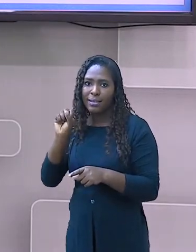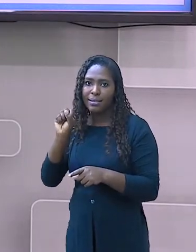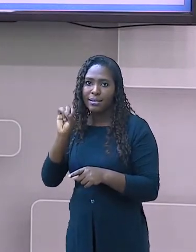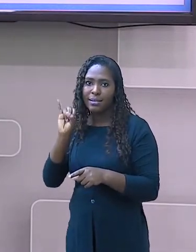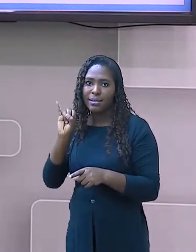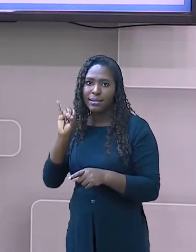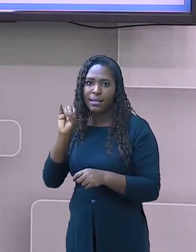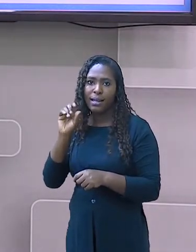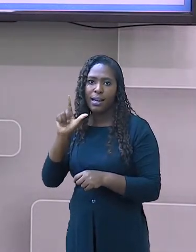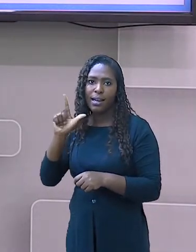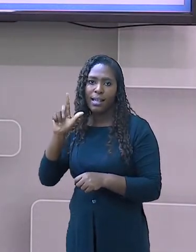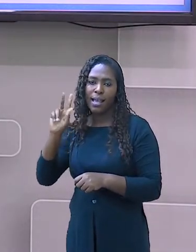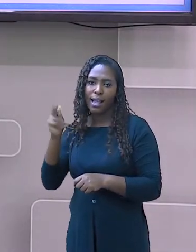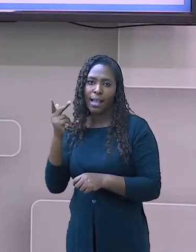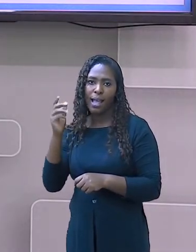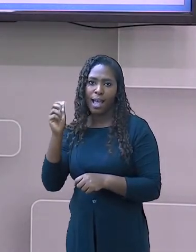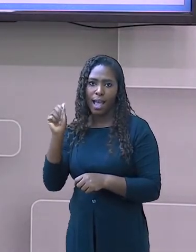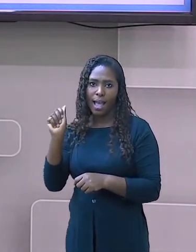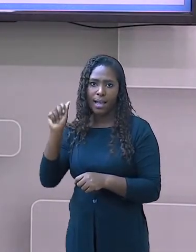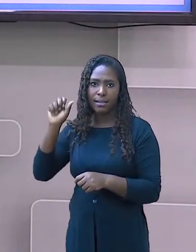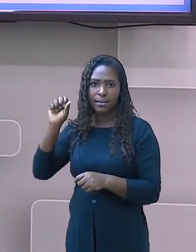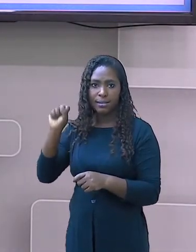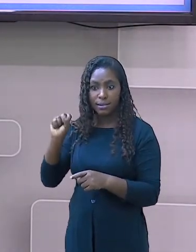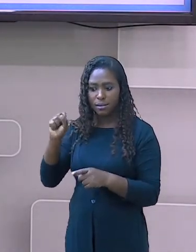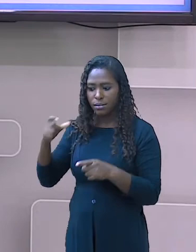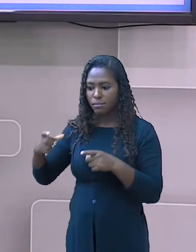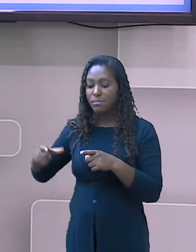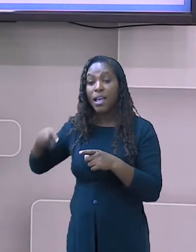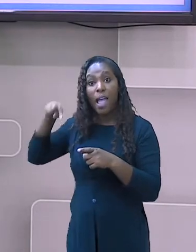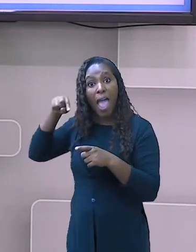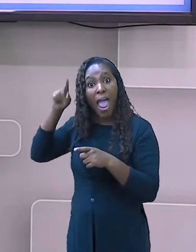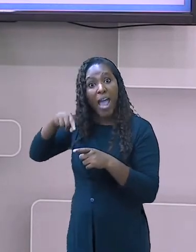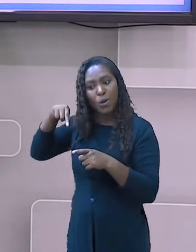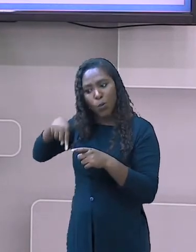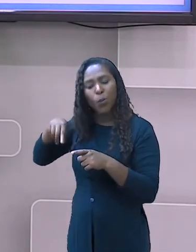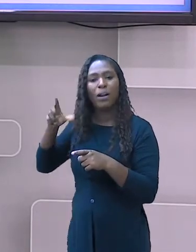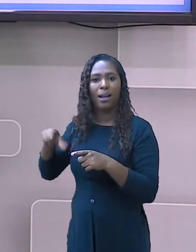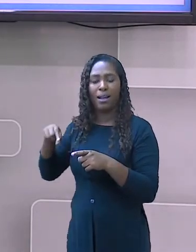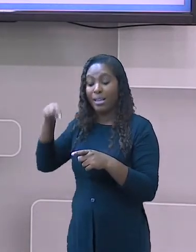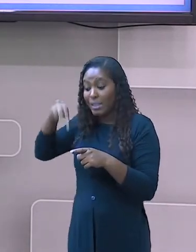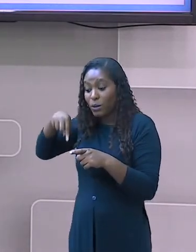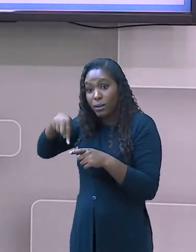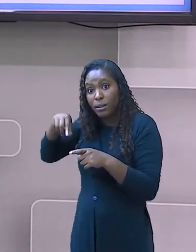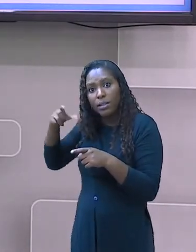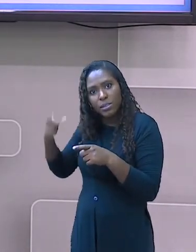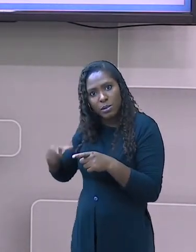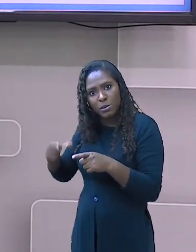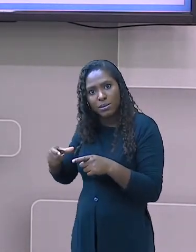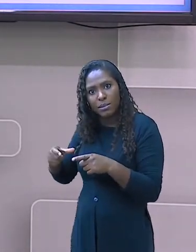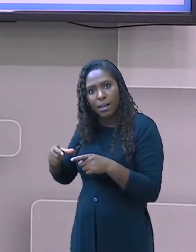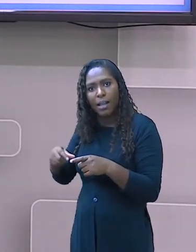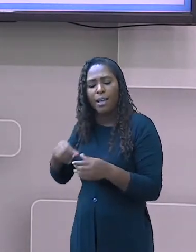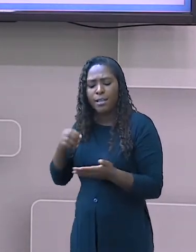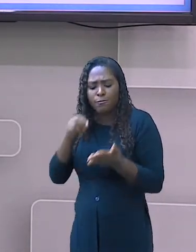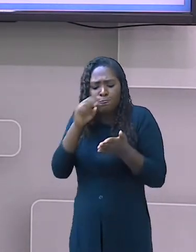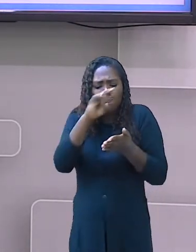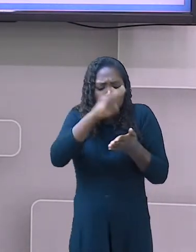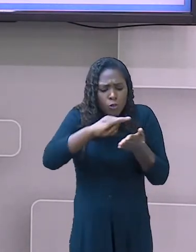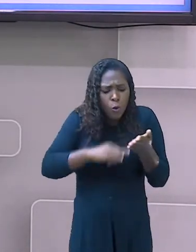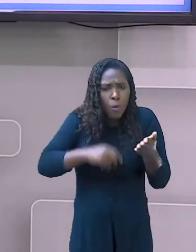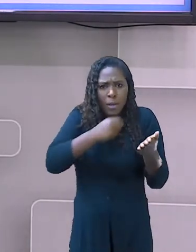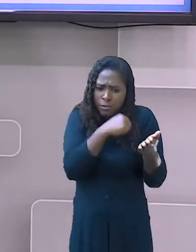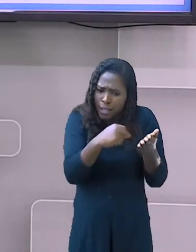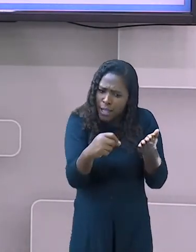delimitaram através de uma linha imaginária a posse dos portugueses e dos